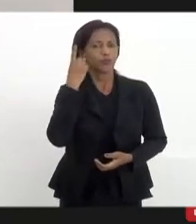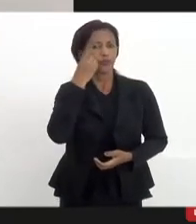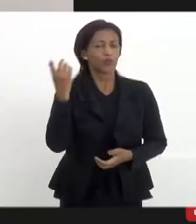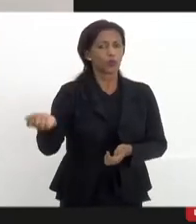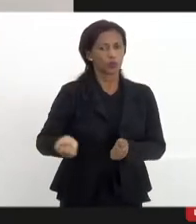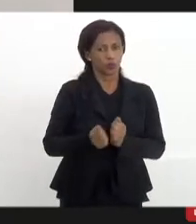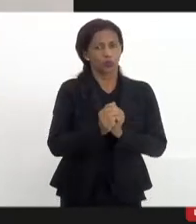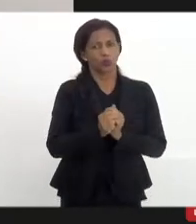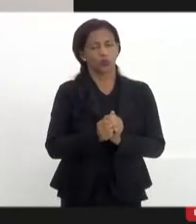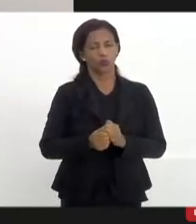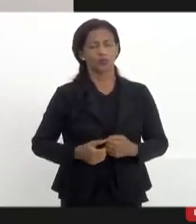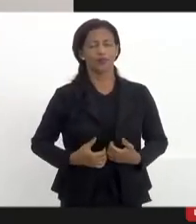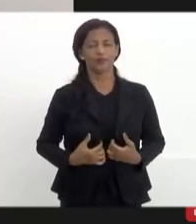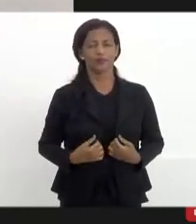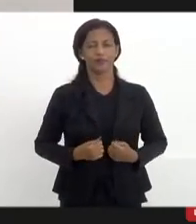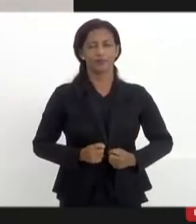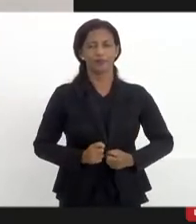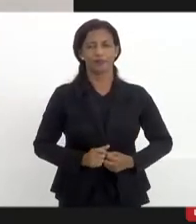conosco.